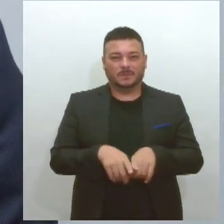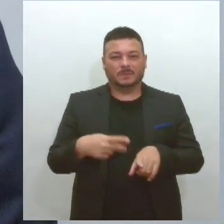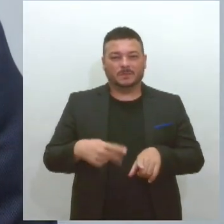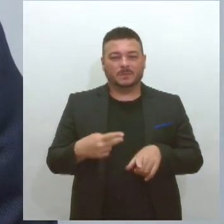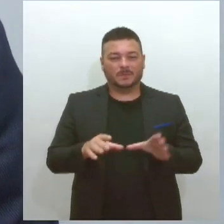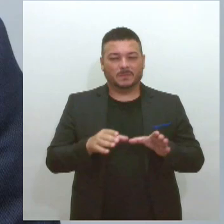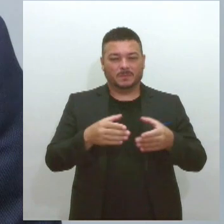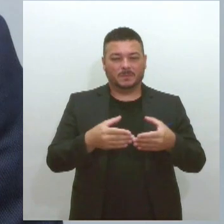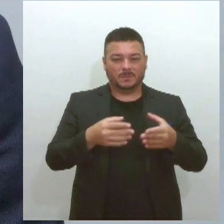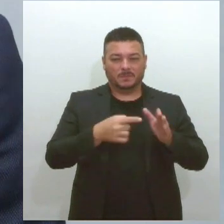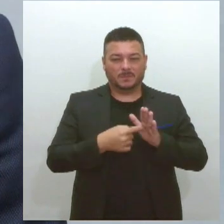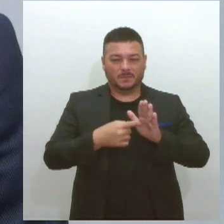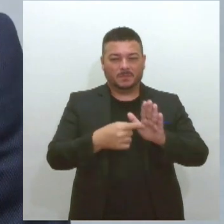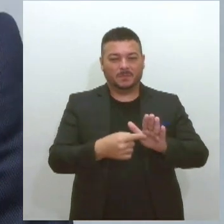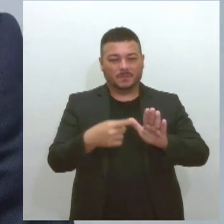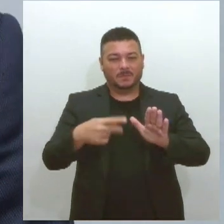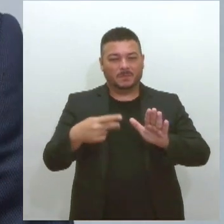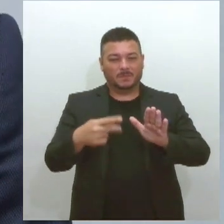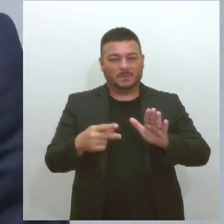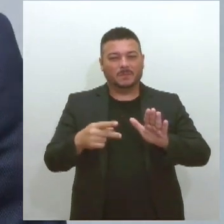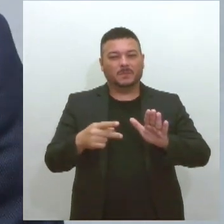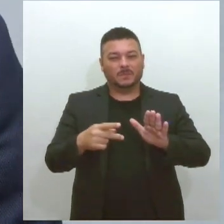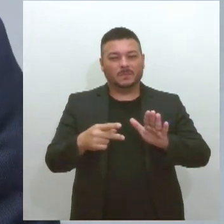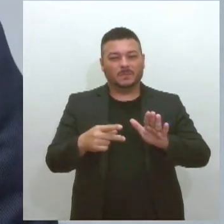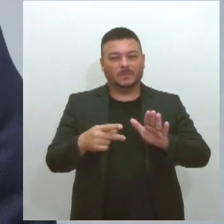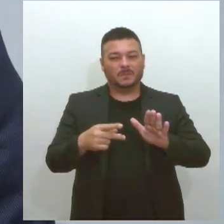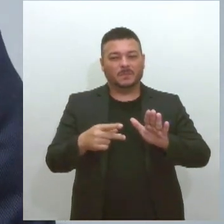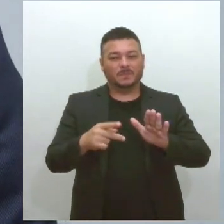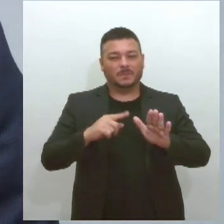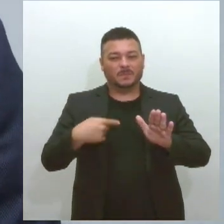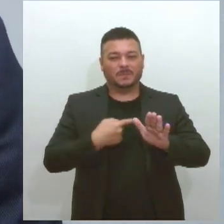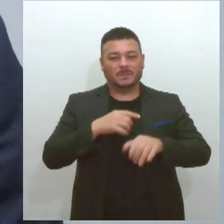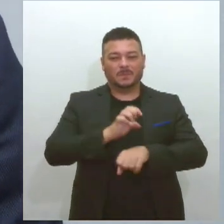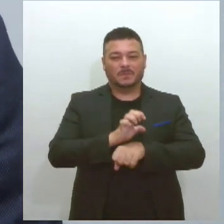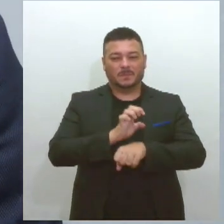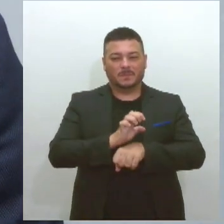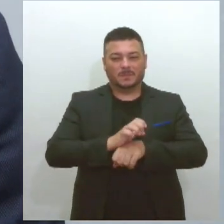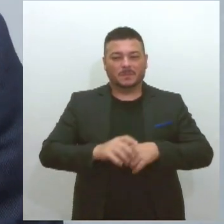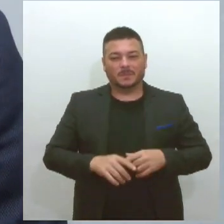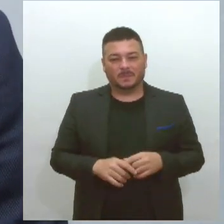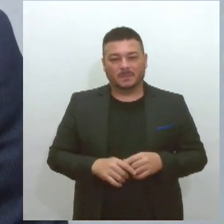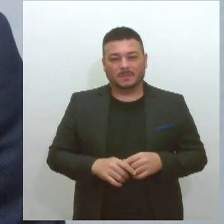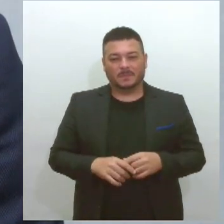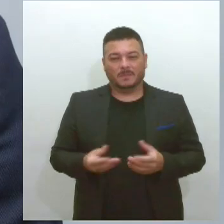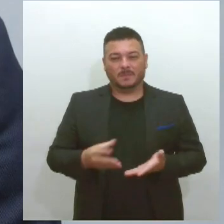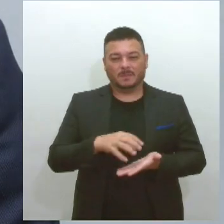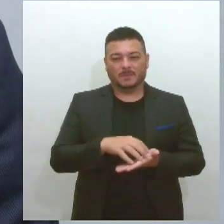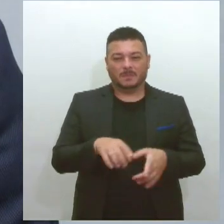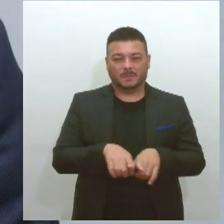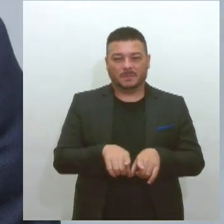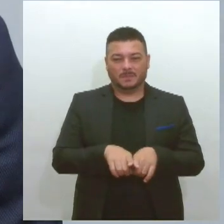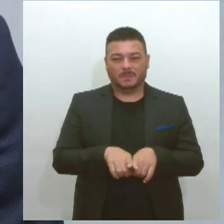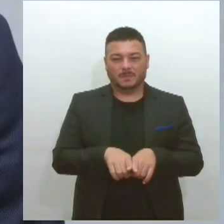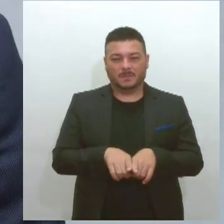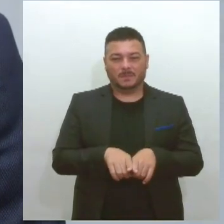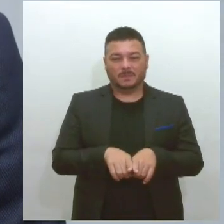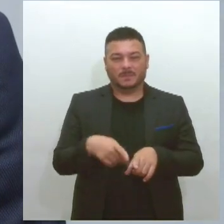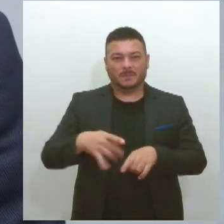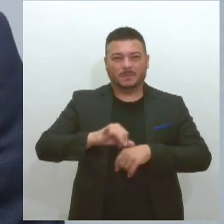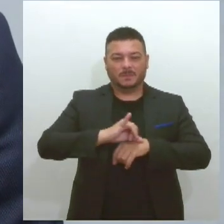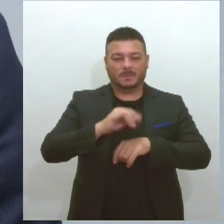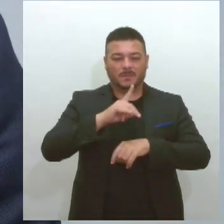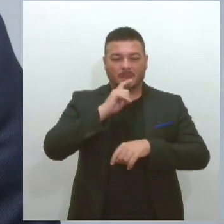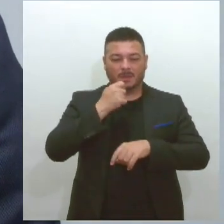esse evento aqui para o nosso Estado, sediar aqui na capital Aracaju, uma